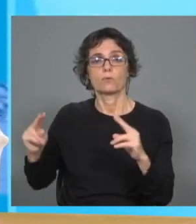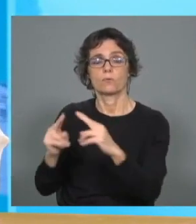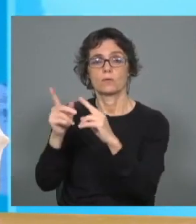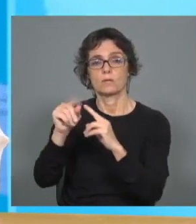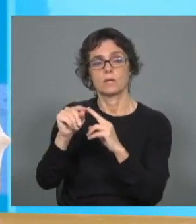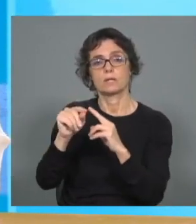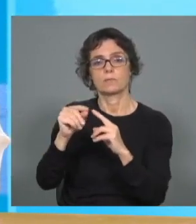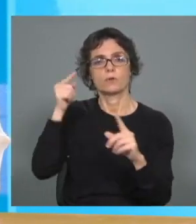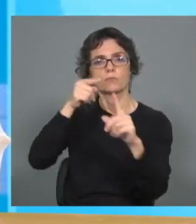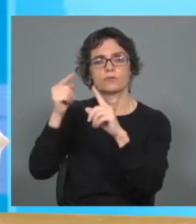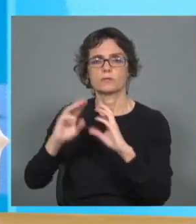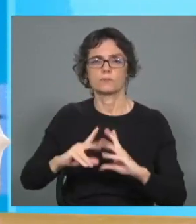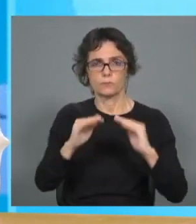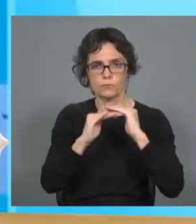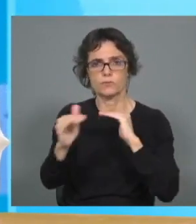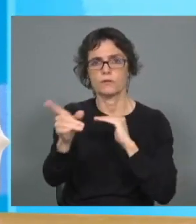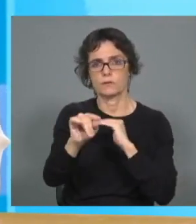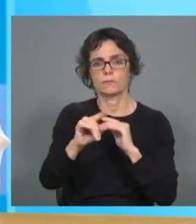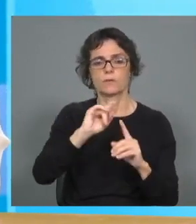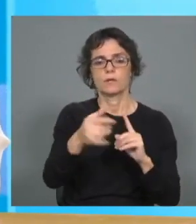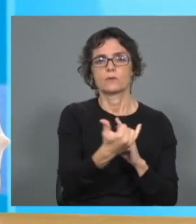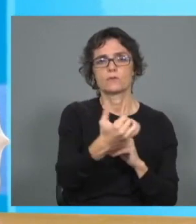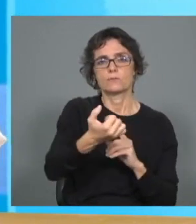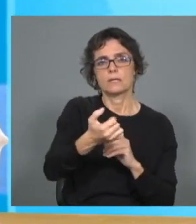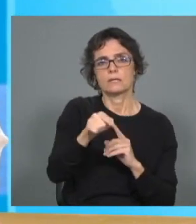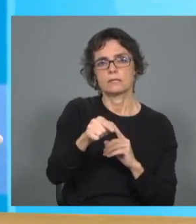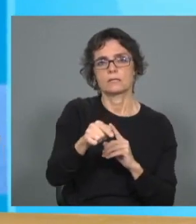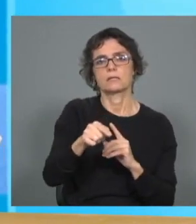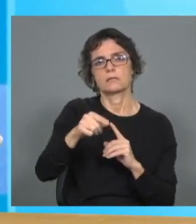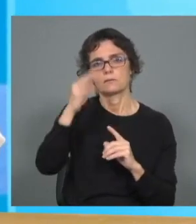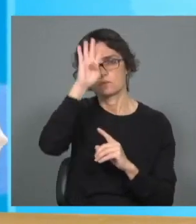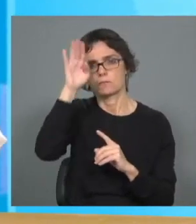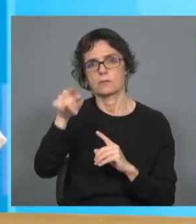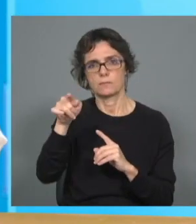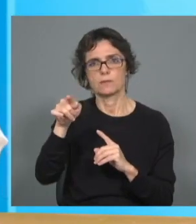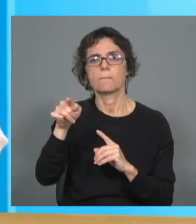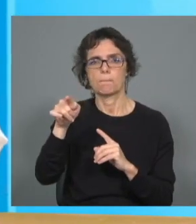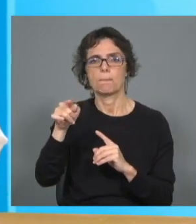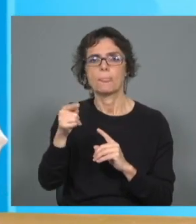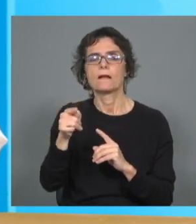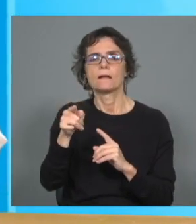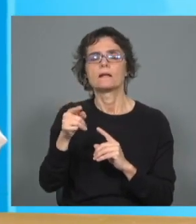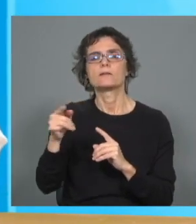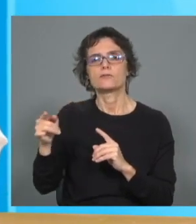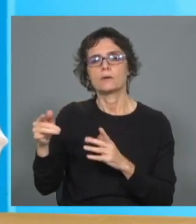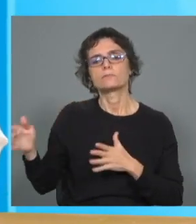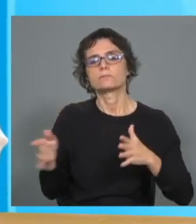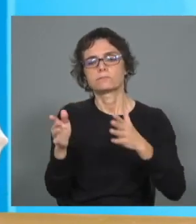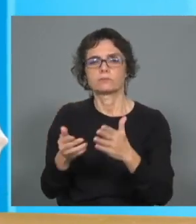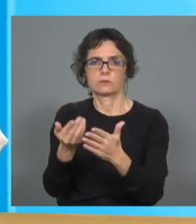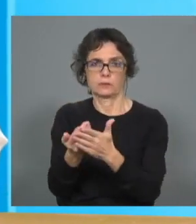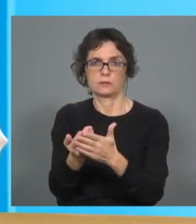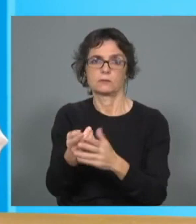Sustentável. Logo em 2015, com a Laudato Si, o Papa traçou aqui um caminho e desde aí tem sido uma